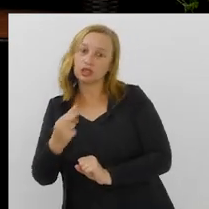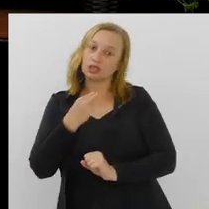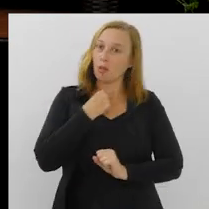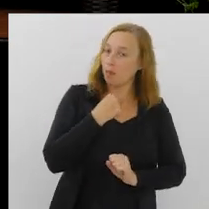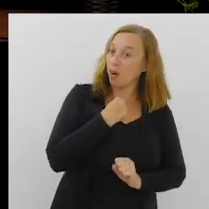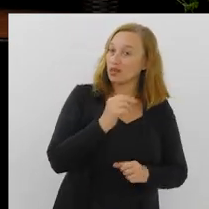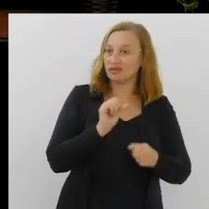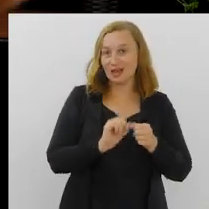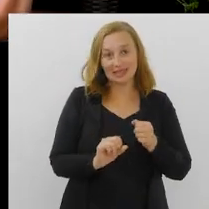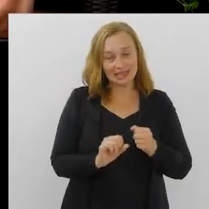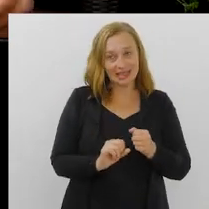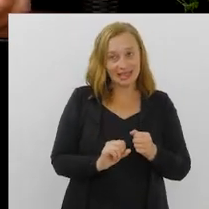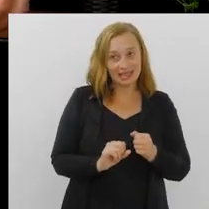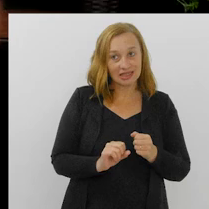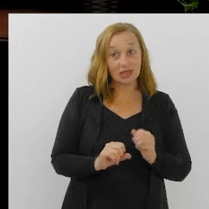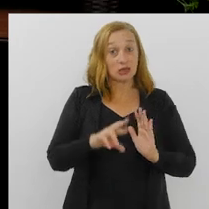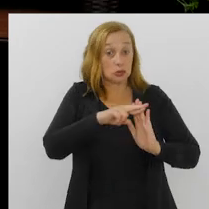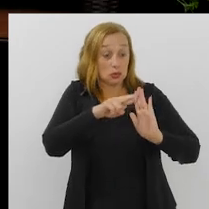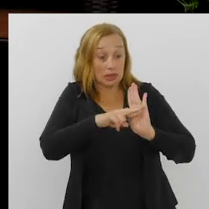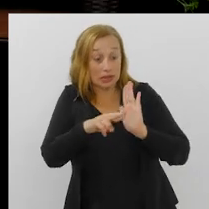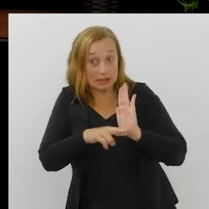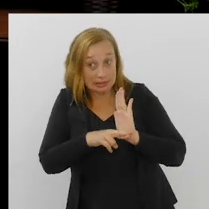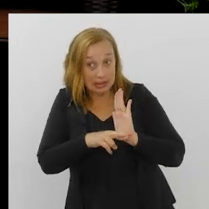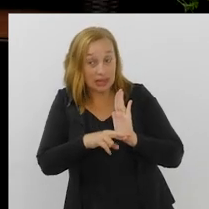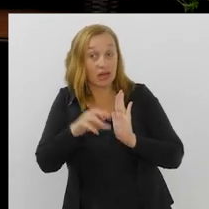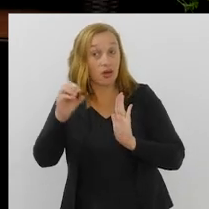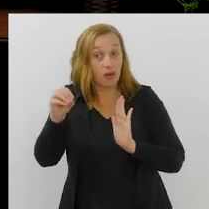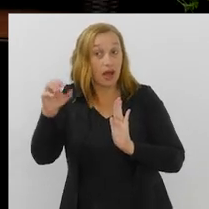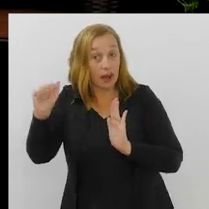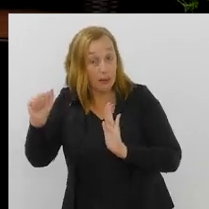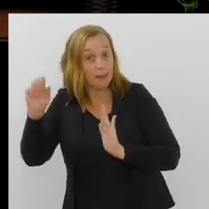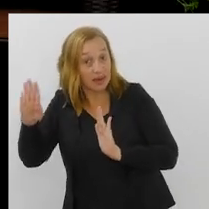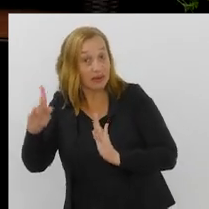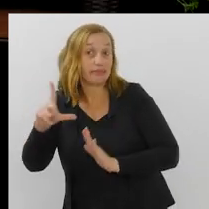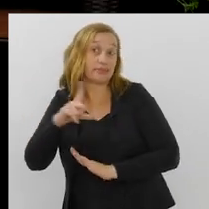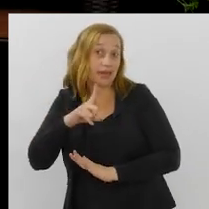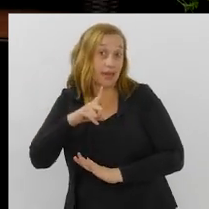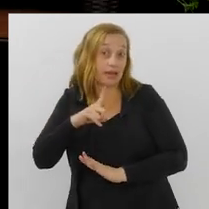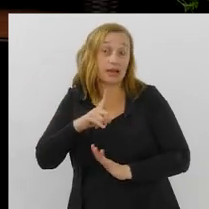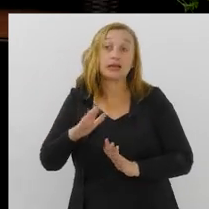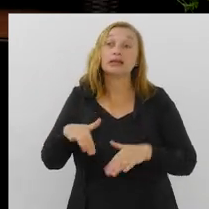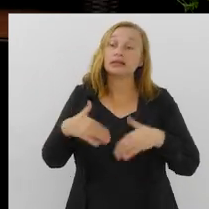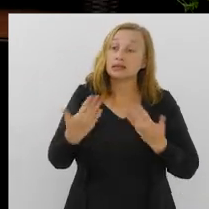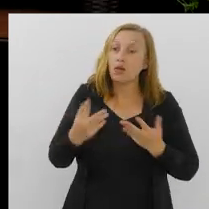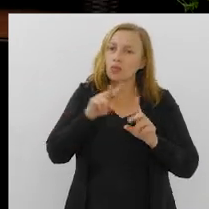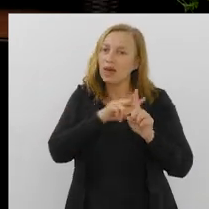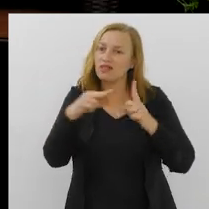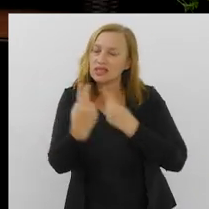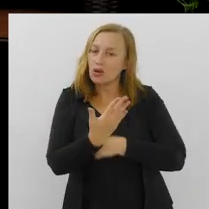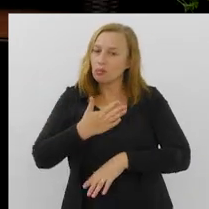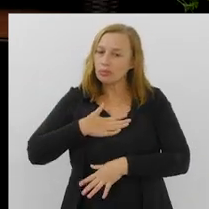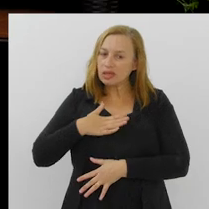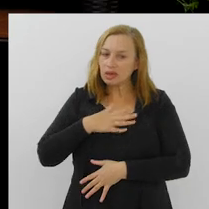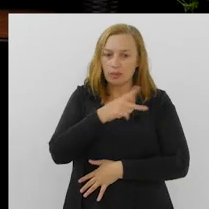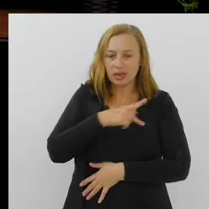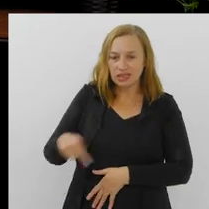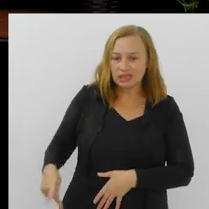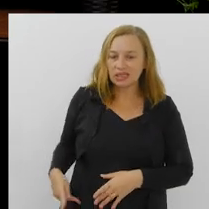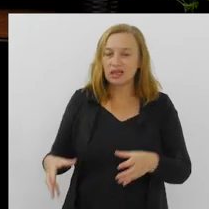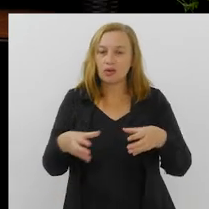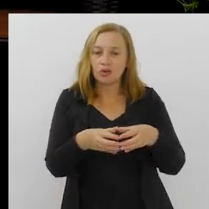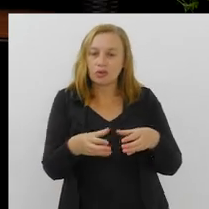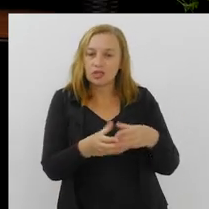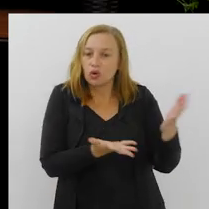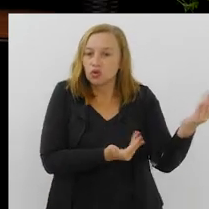pode fazer, o que ele não pode fazer, por conta de todos os provimentos que a gente tem no nosso Conselho Federal. Então, na minha visão, enquanto